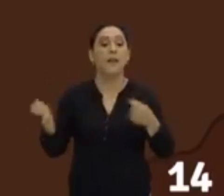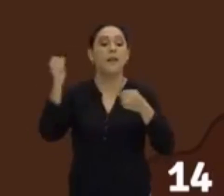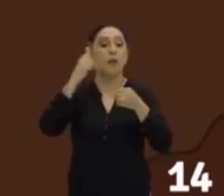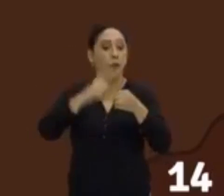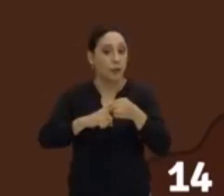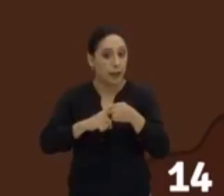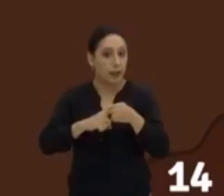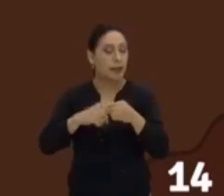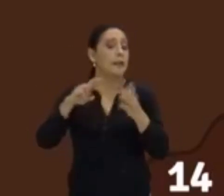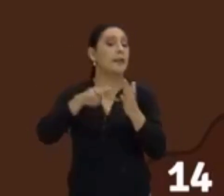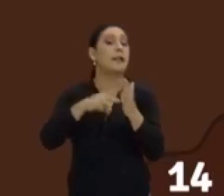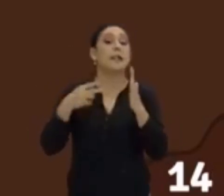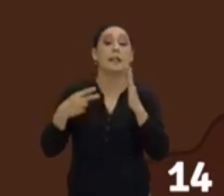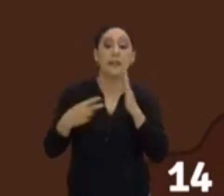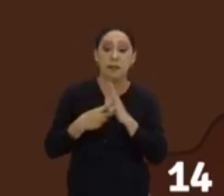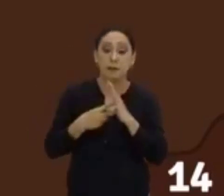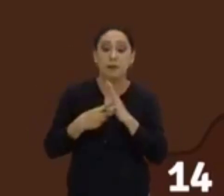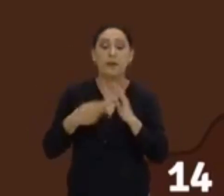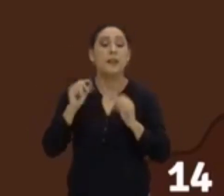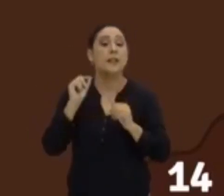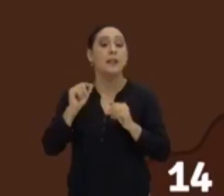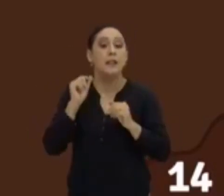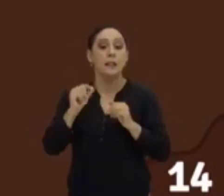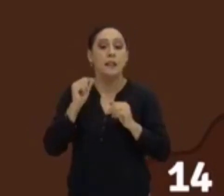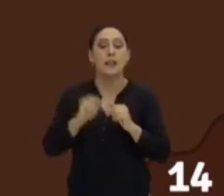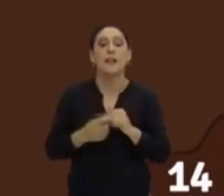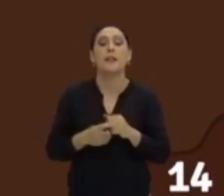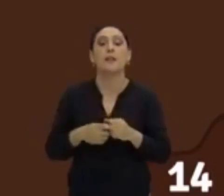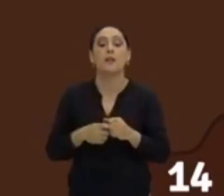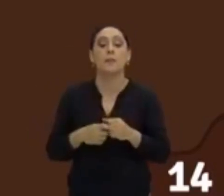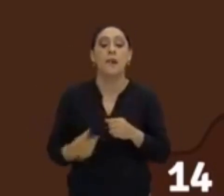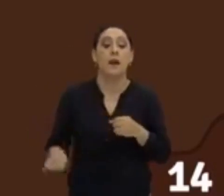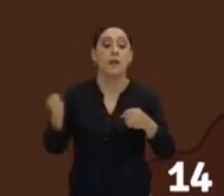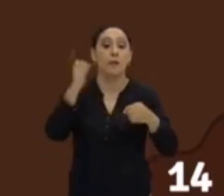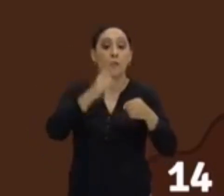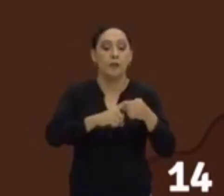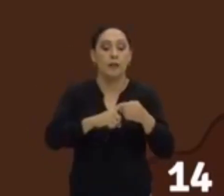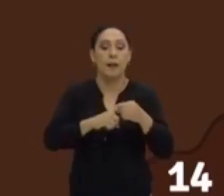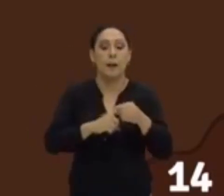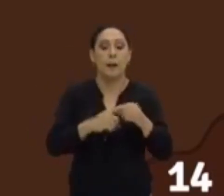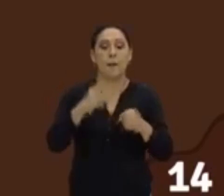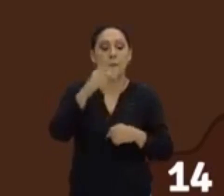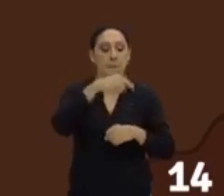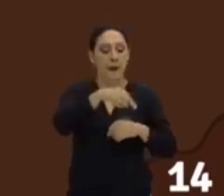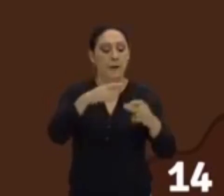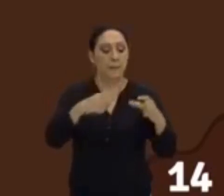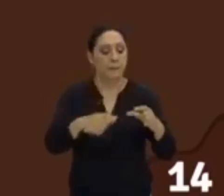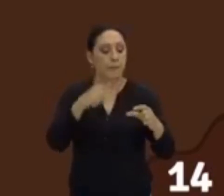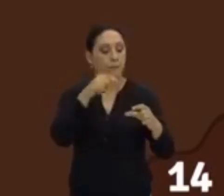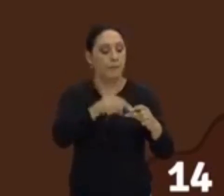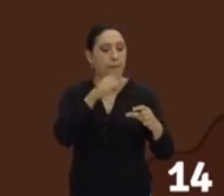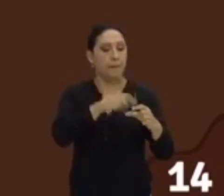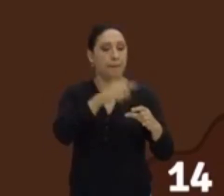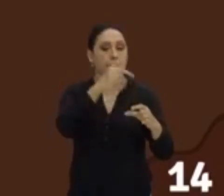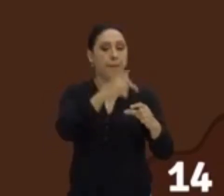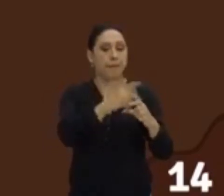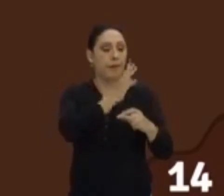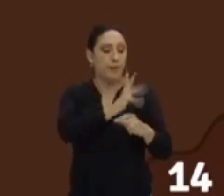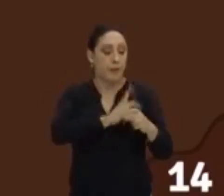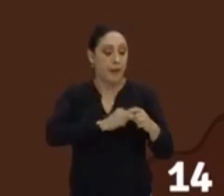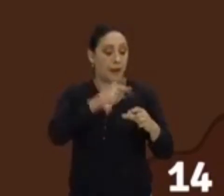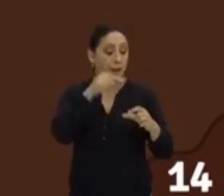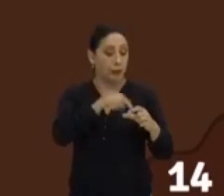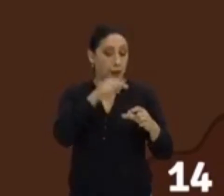para a Terra Prometida, significava dizer que eles tinham que voltar para onde? Para a Palestina. Só que, olha só, a